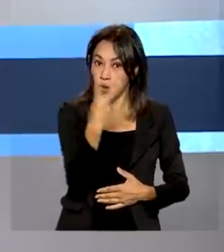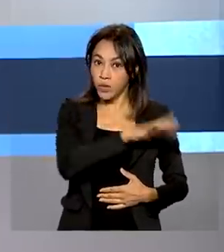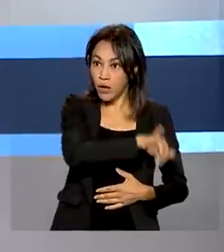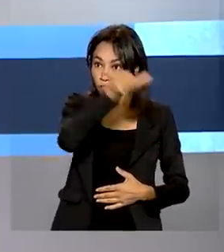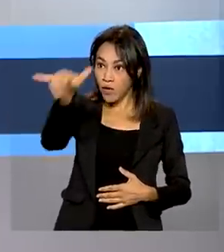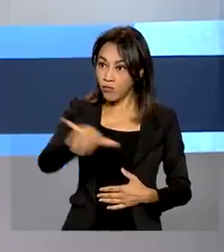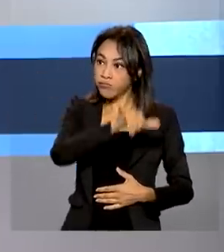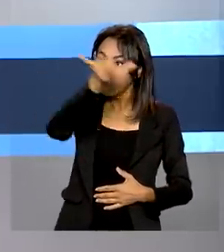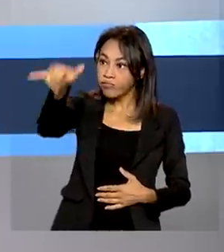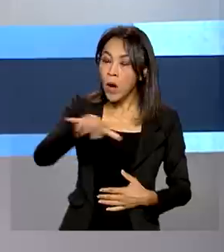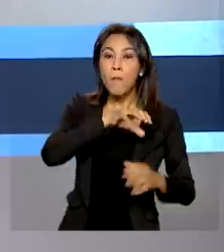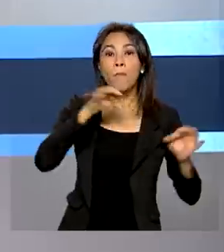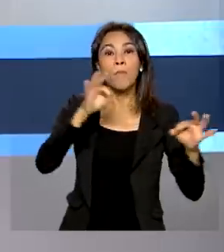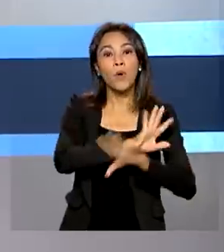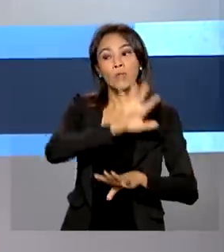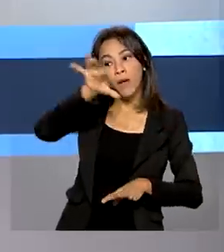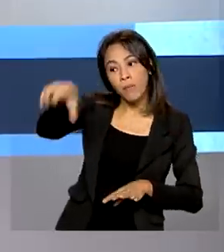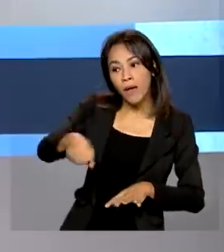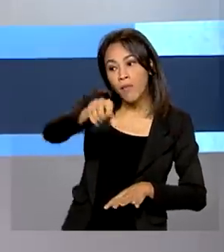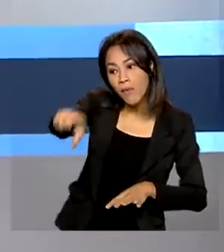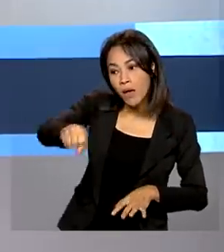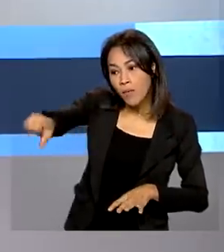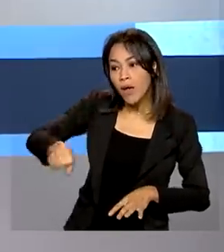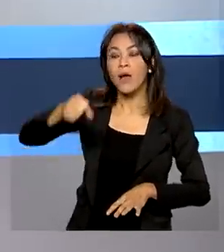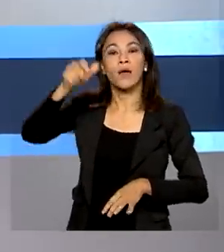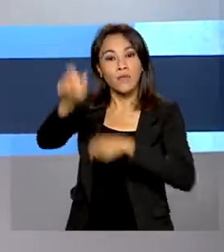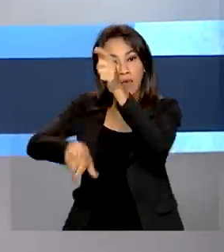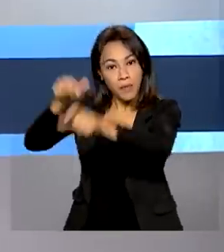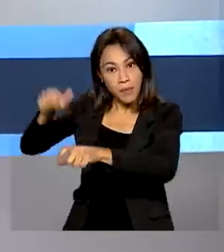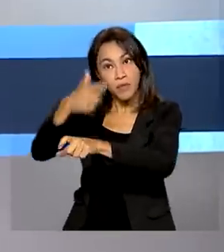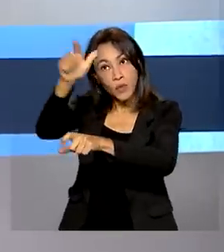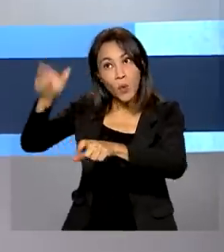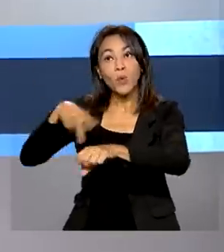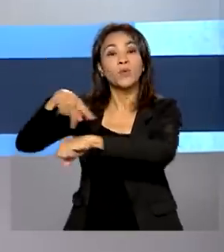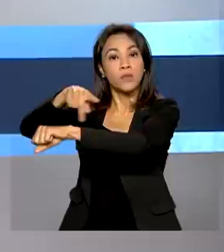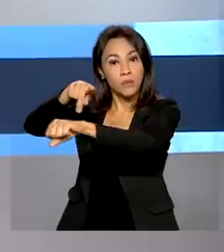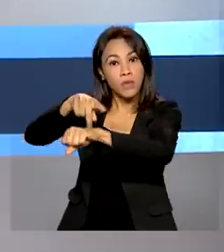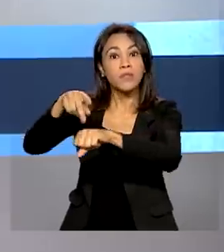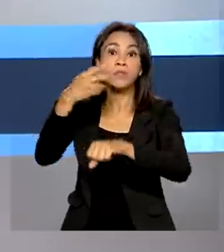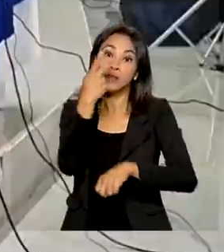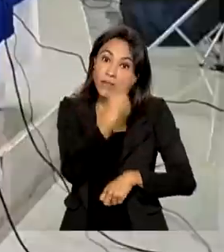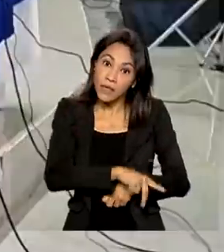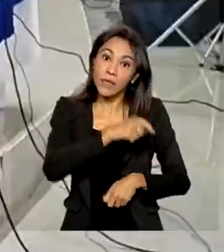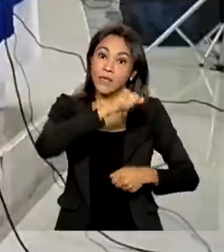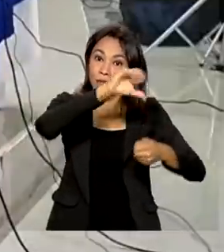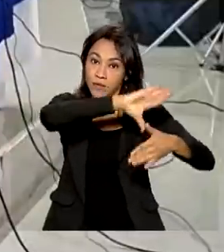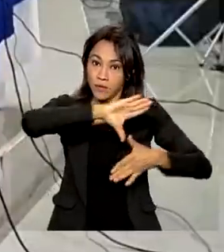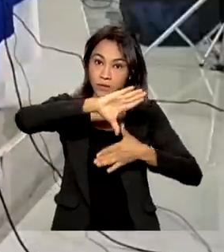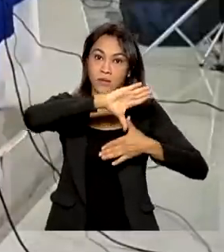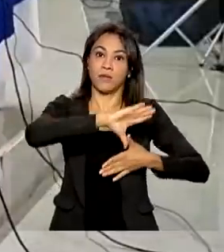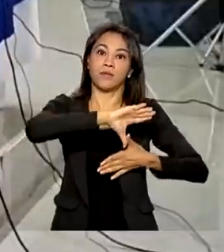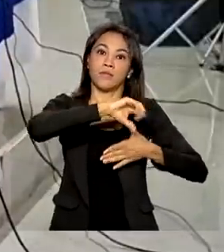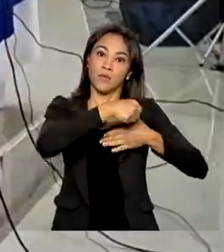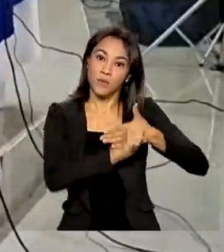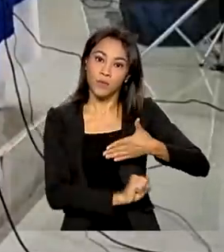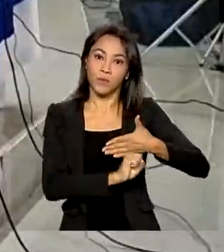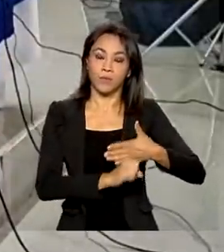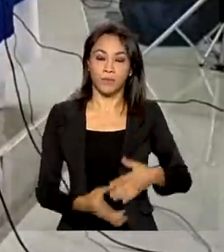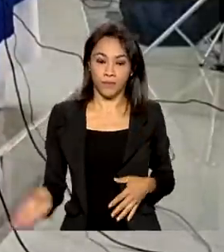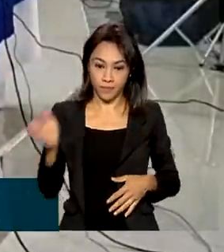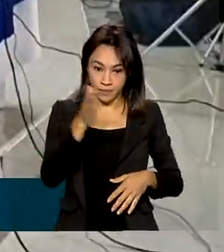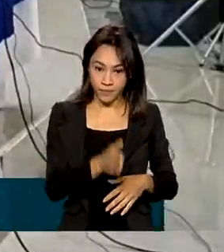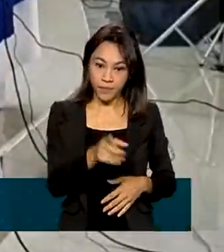estão prontos para buscar brasileiros e cidadãos de outros países sul-americanos. Nós vamos continuar pela